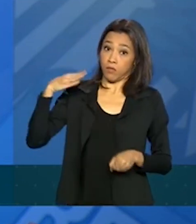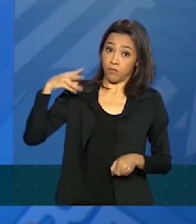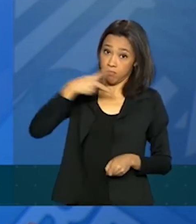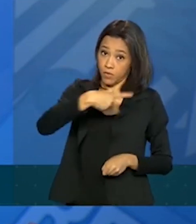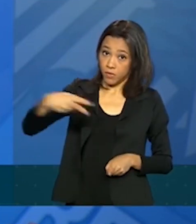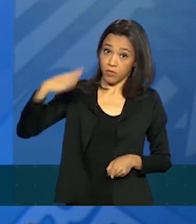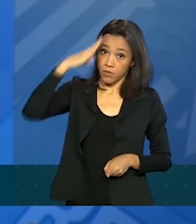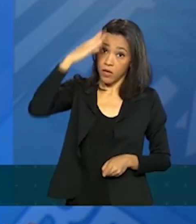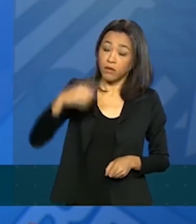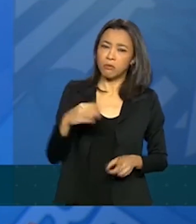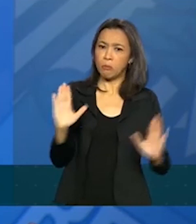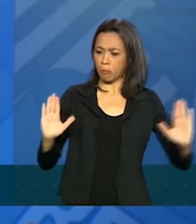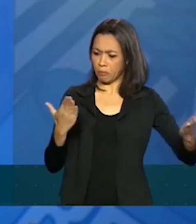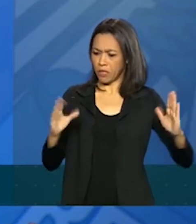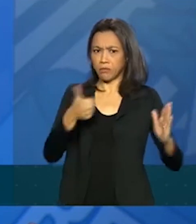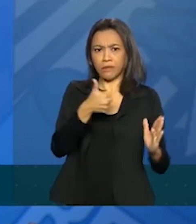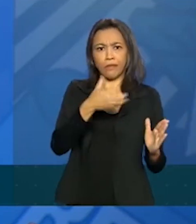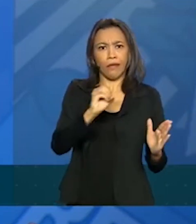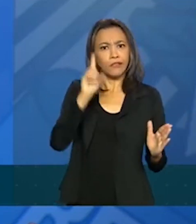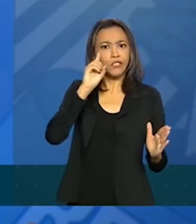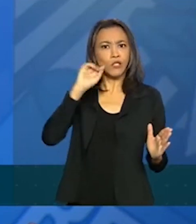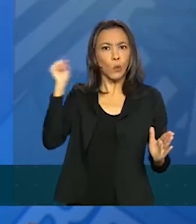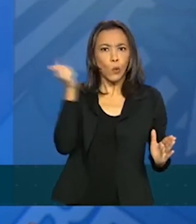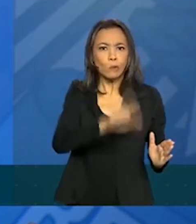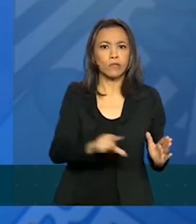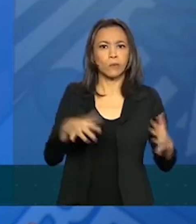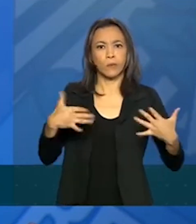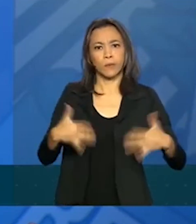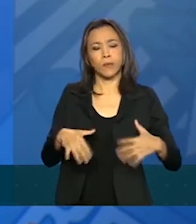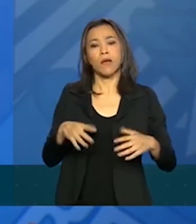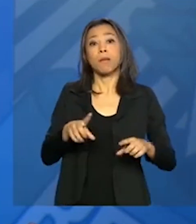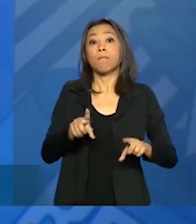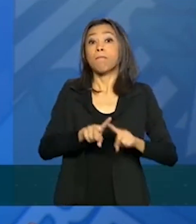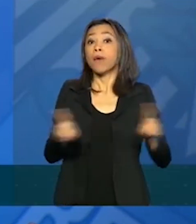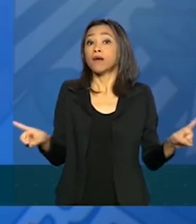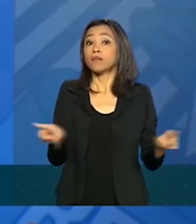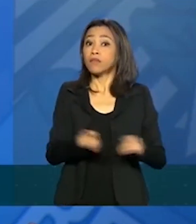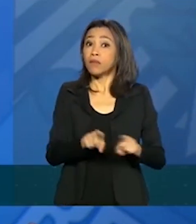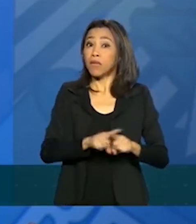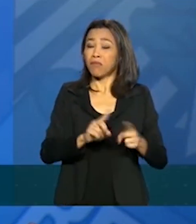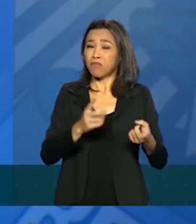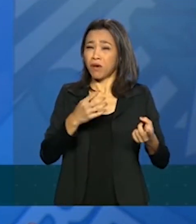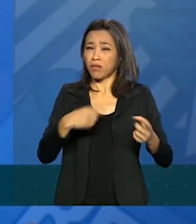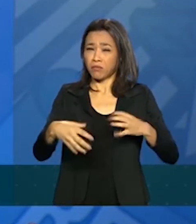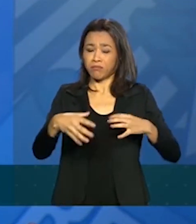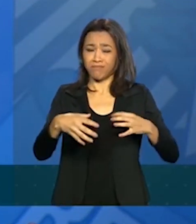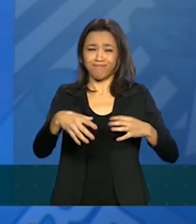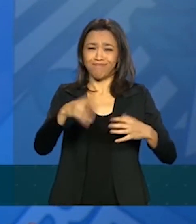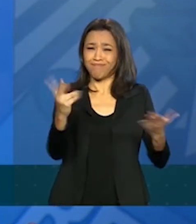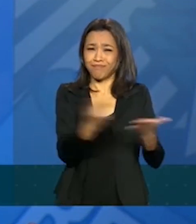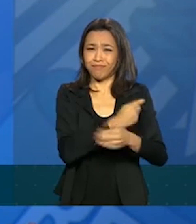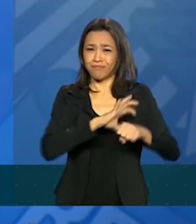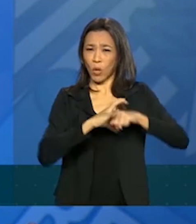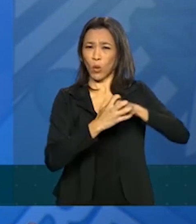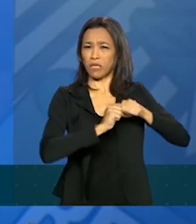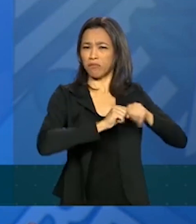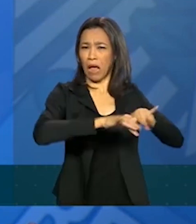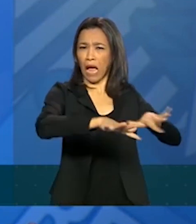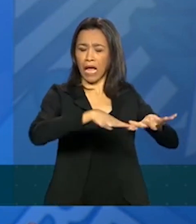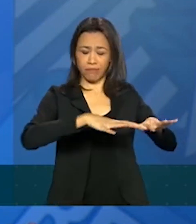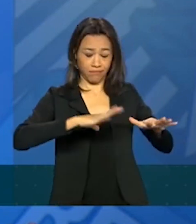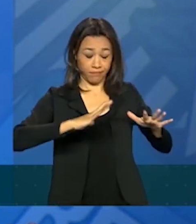10 dias, mas por causa da discussão do coronavírus. Nós temos